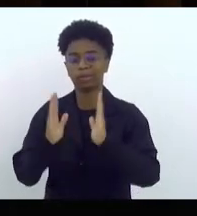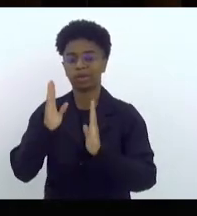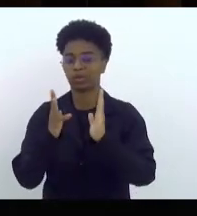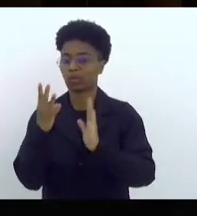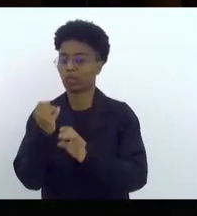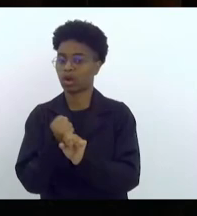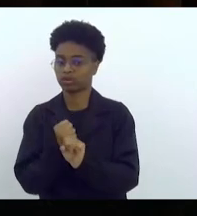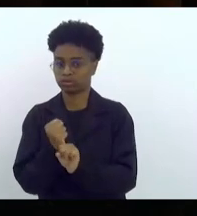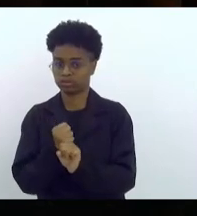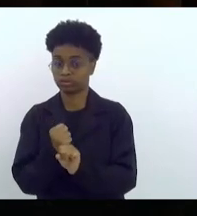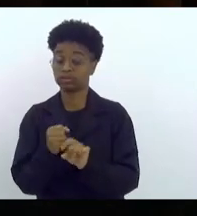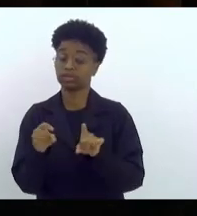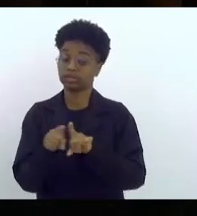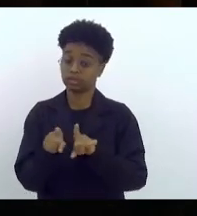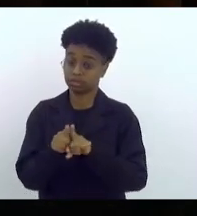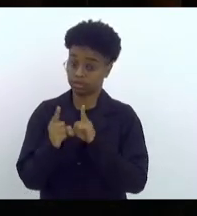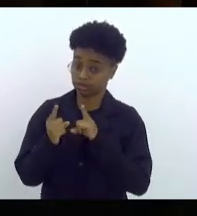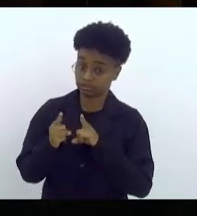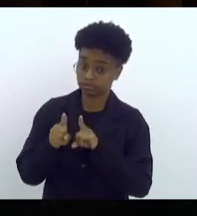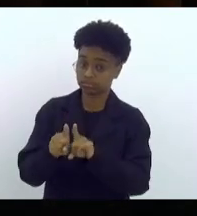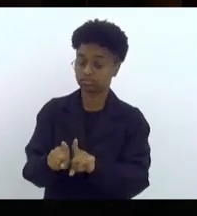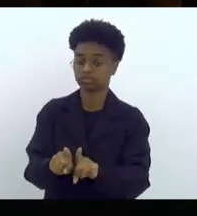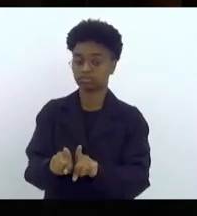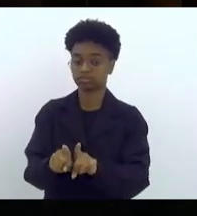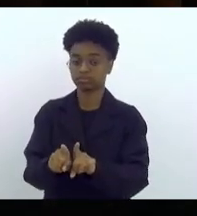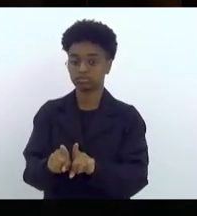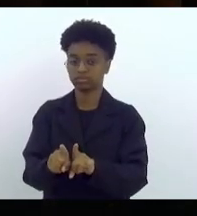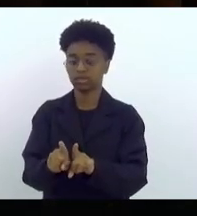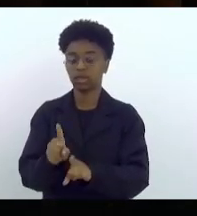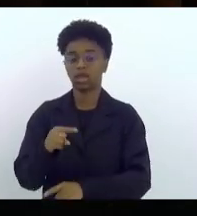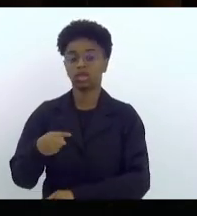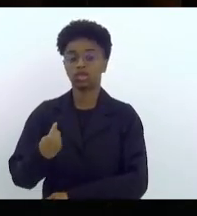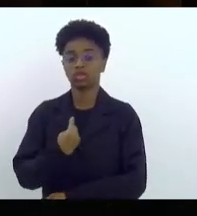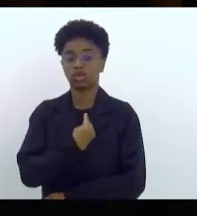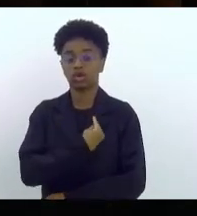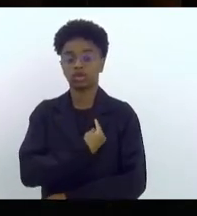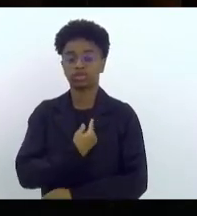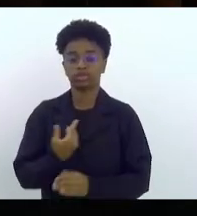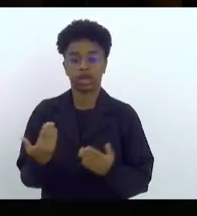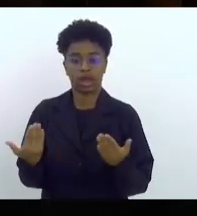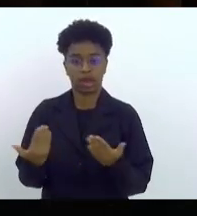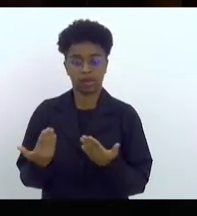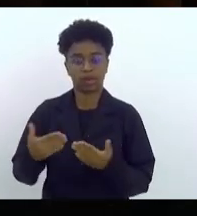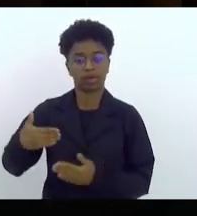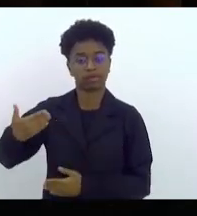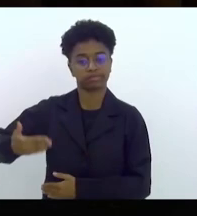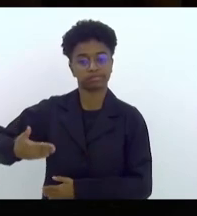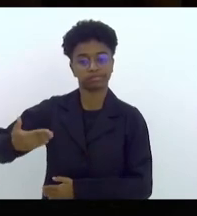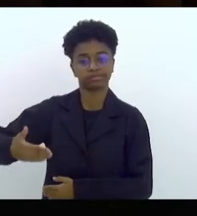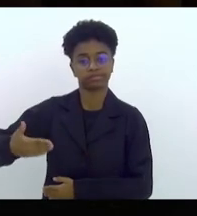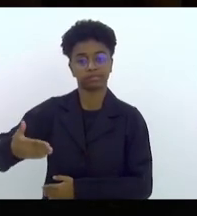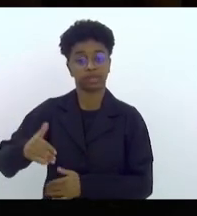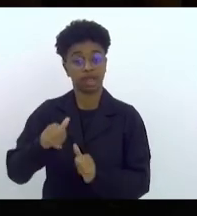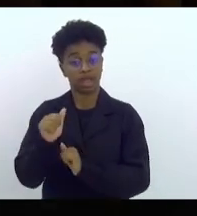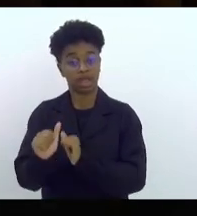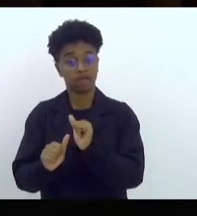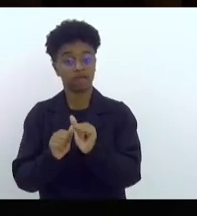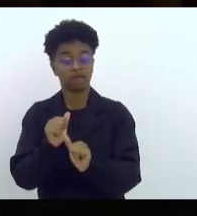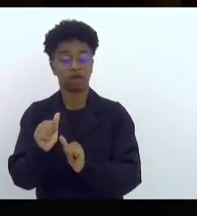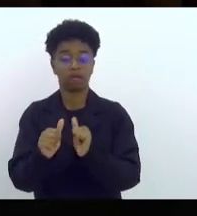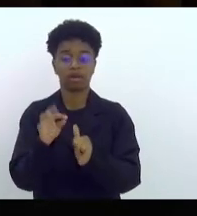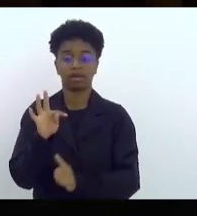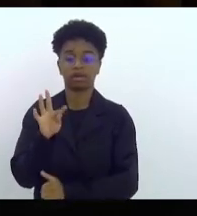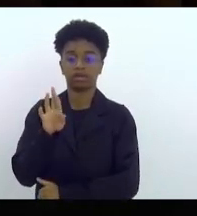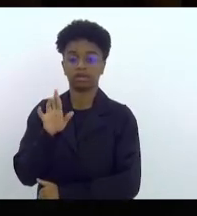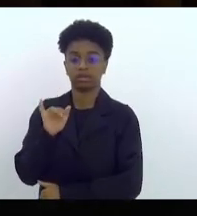concomitantemente a isso, nós estamos em andamento com a reforma tributária